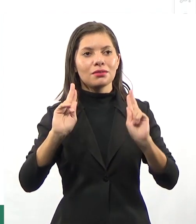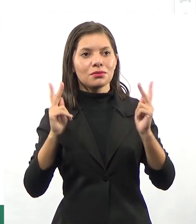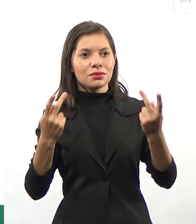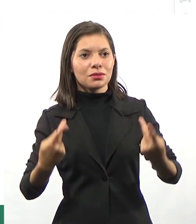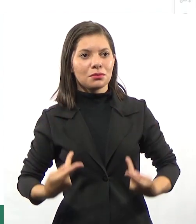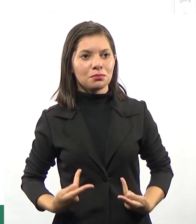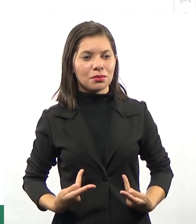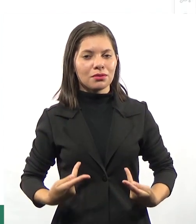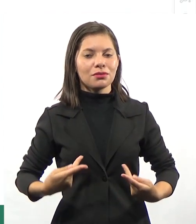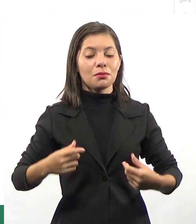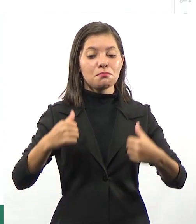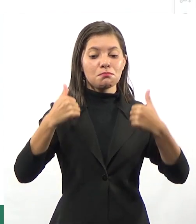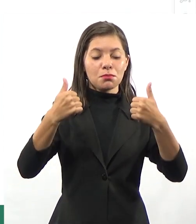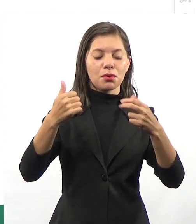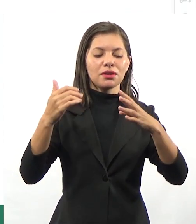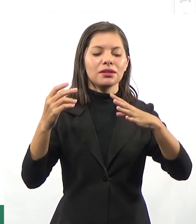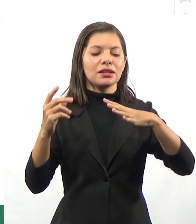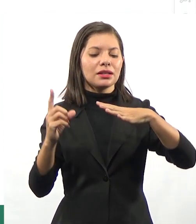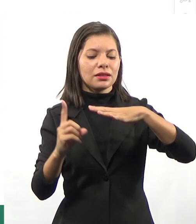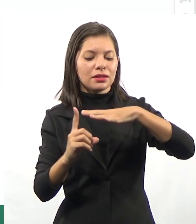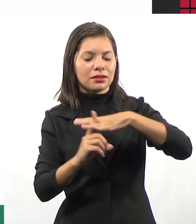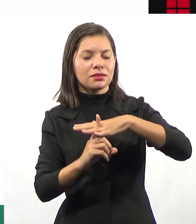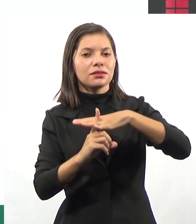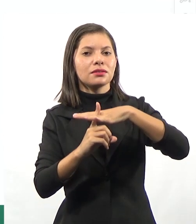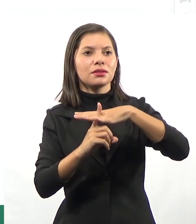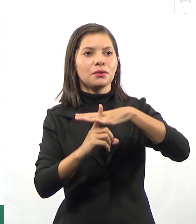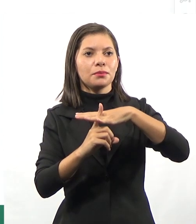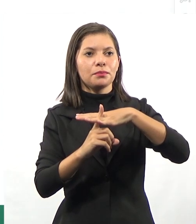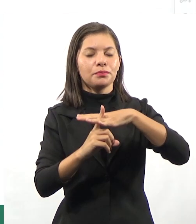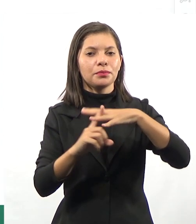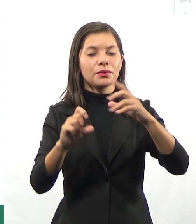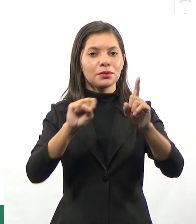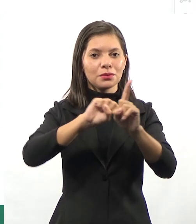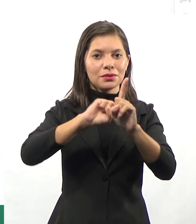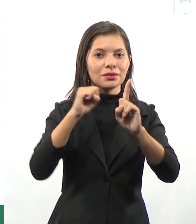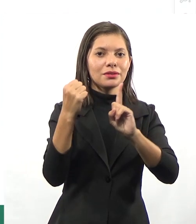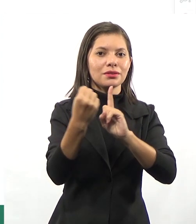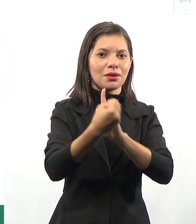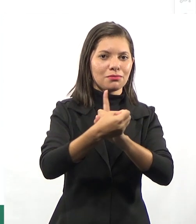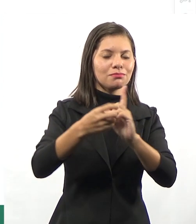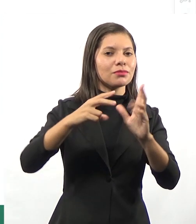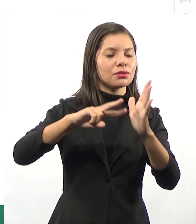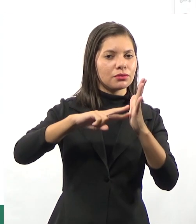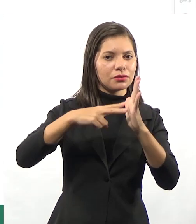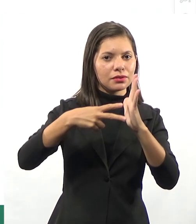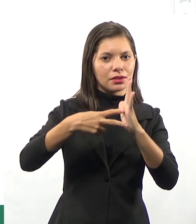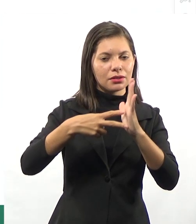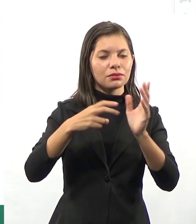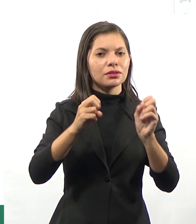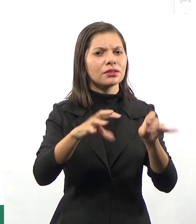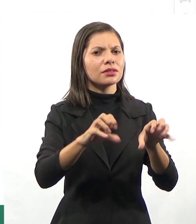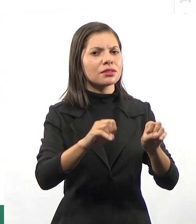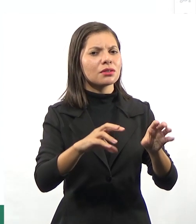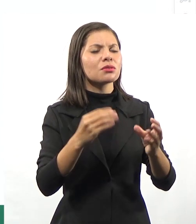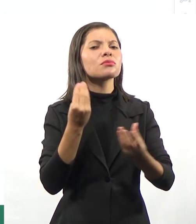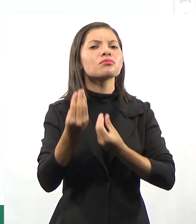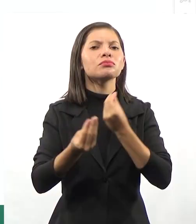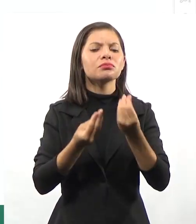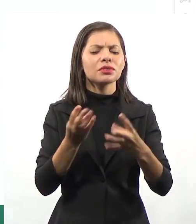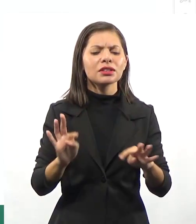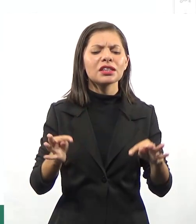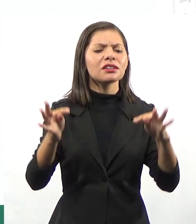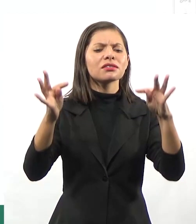individual e social. Isso é a definição de educação. Agora qual que é a definição de